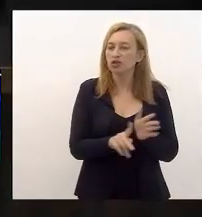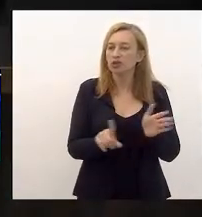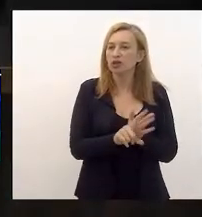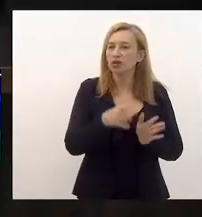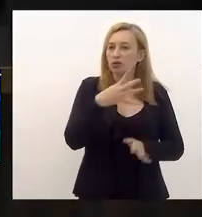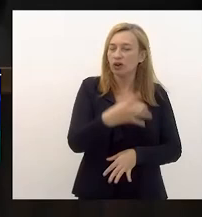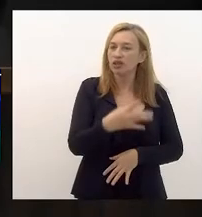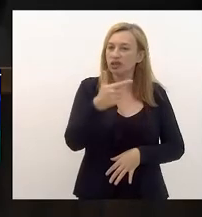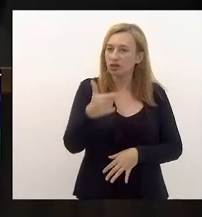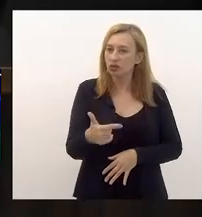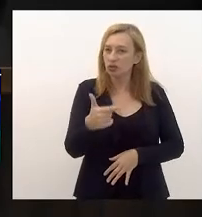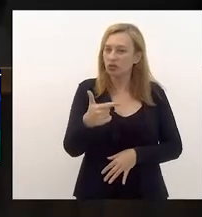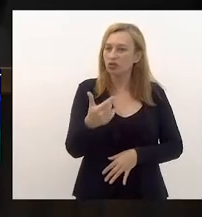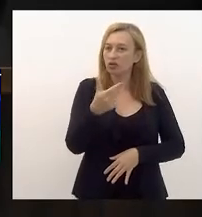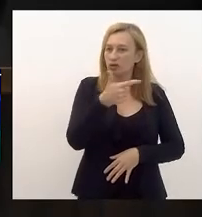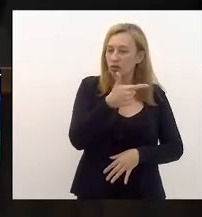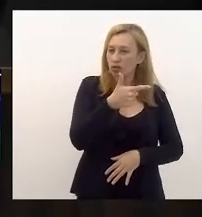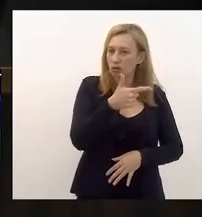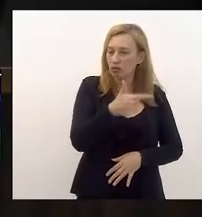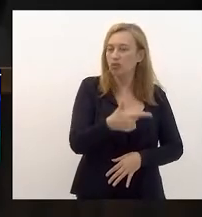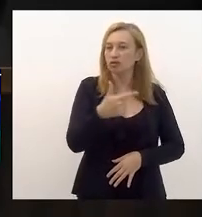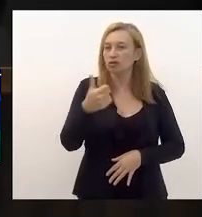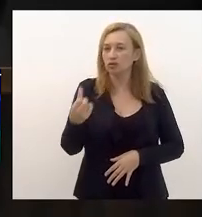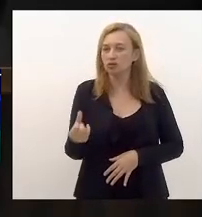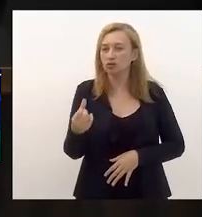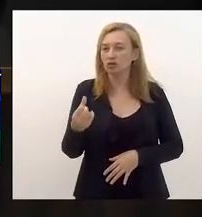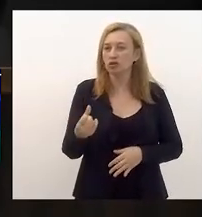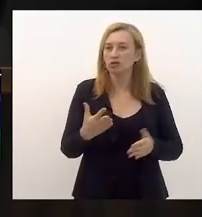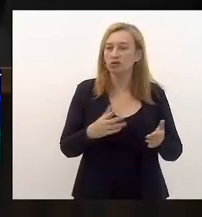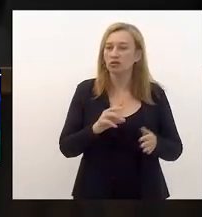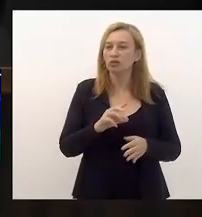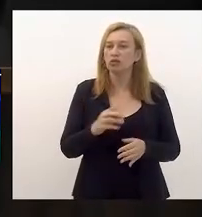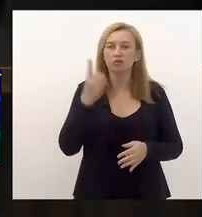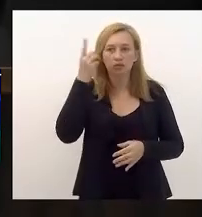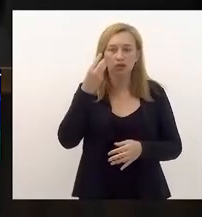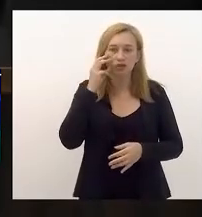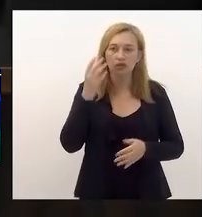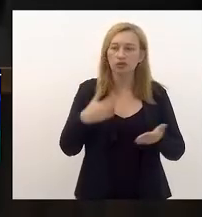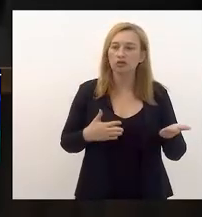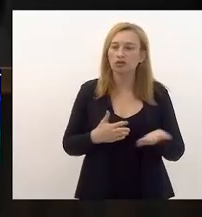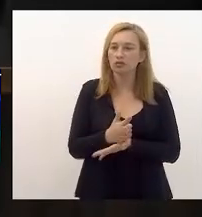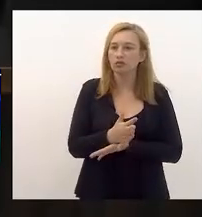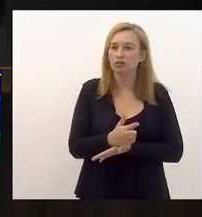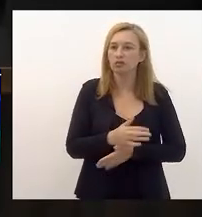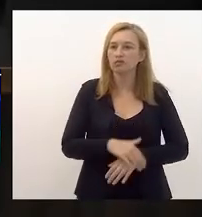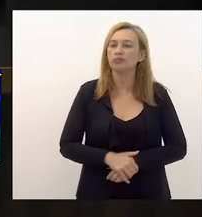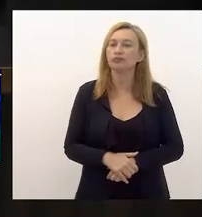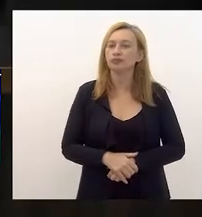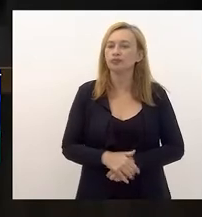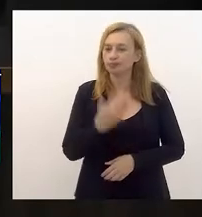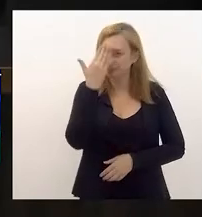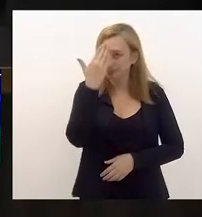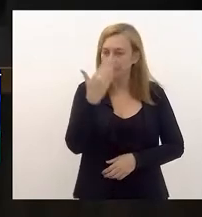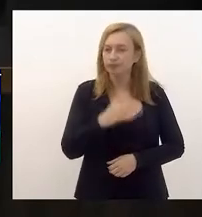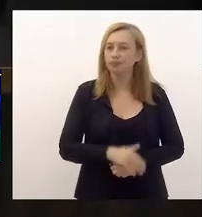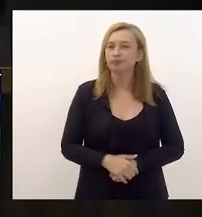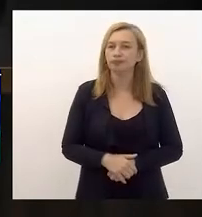4642 de 2021, senhores que aprovam, estão aprovados. Obrigado.